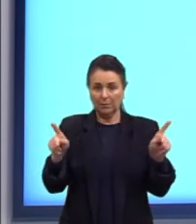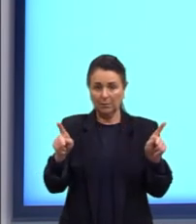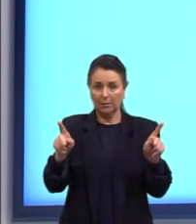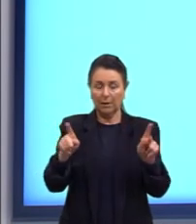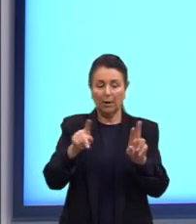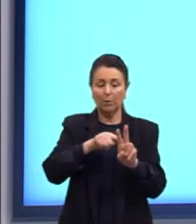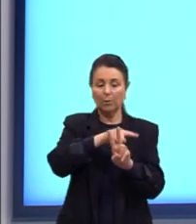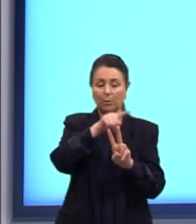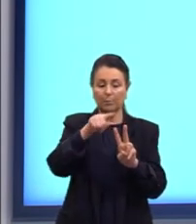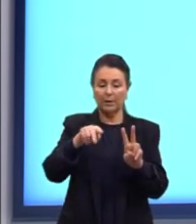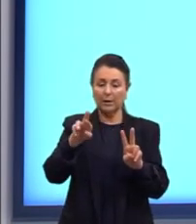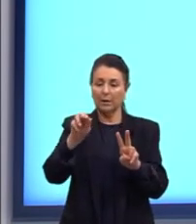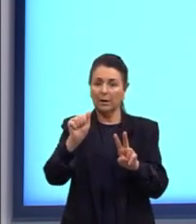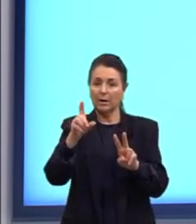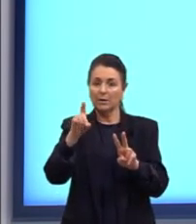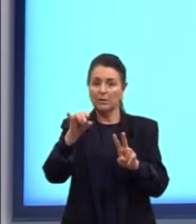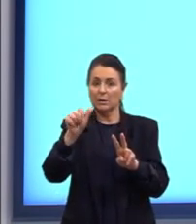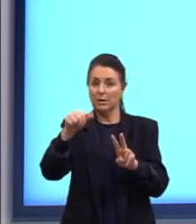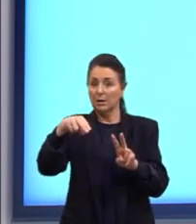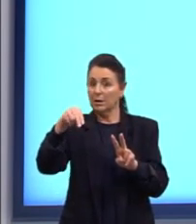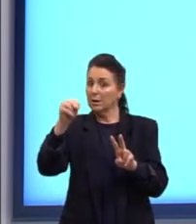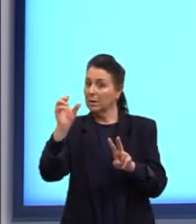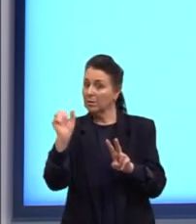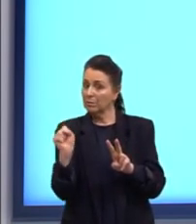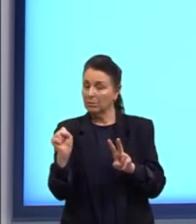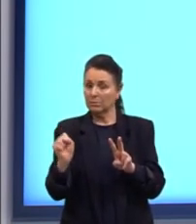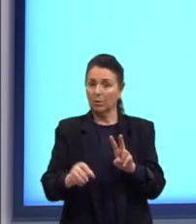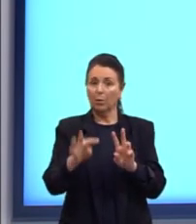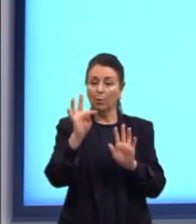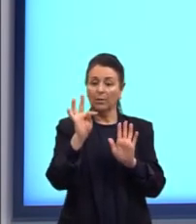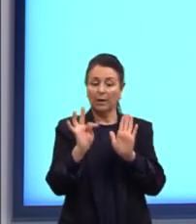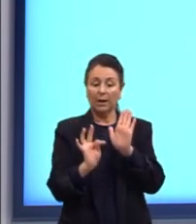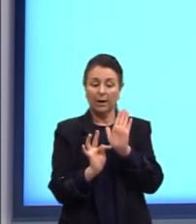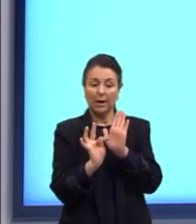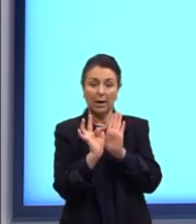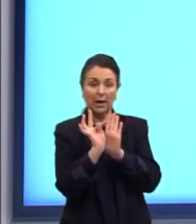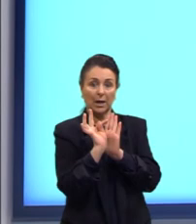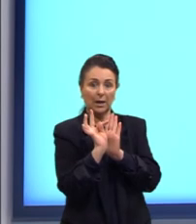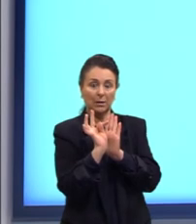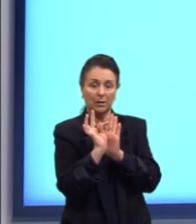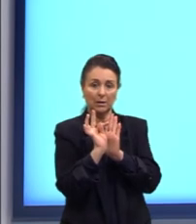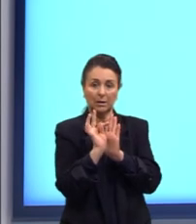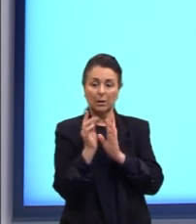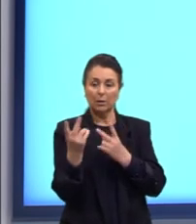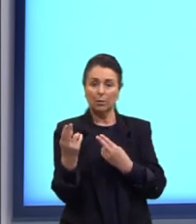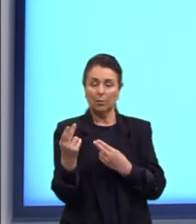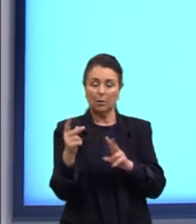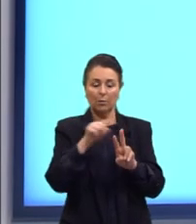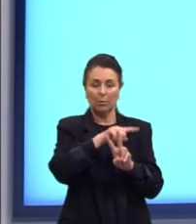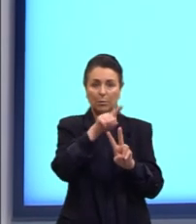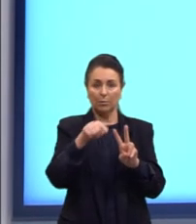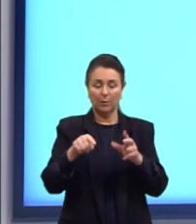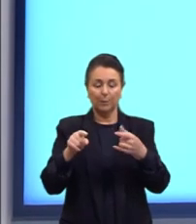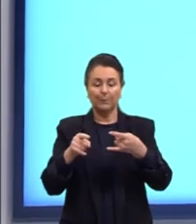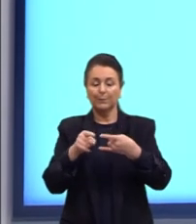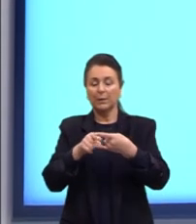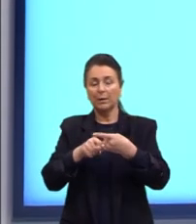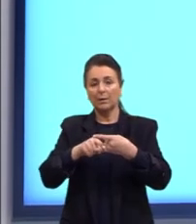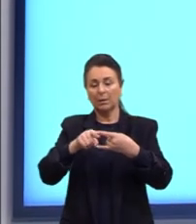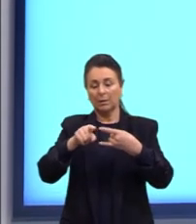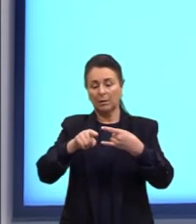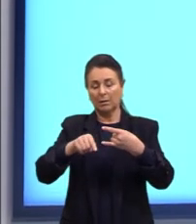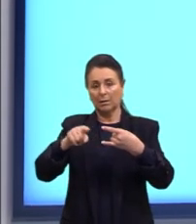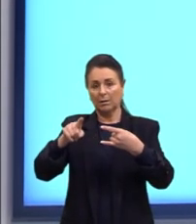π então π radianos então o T maiúsculo é igual a π a amplitude a